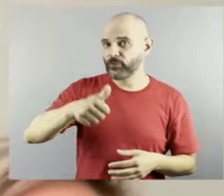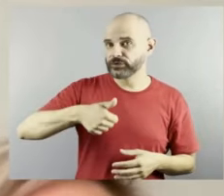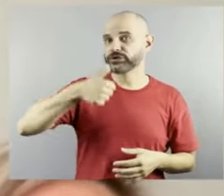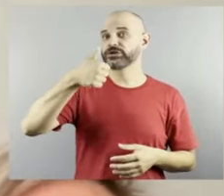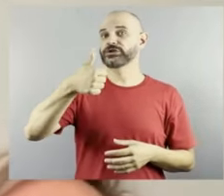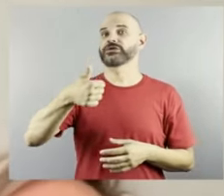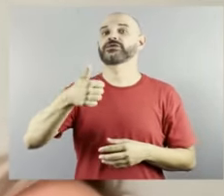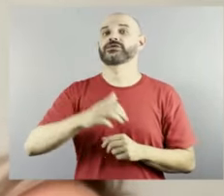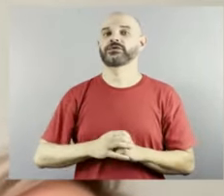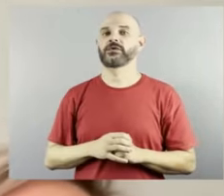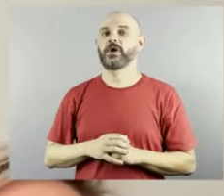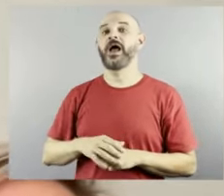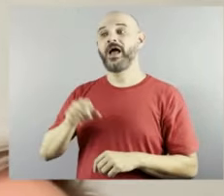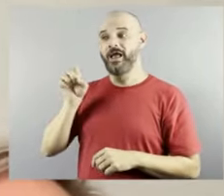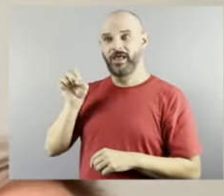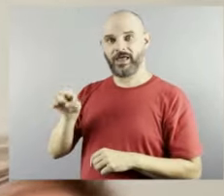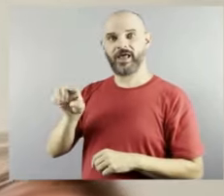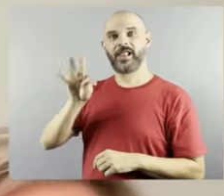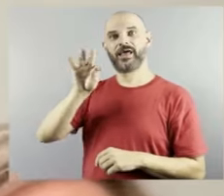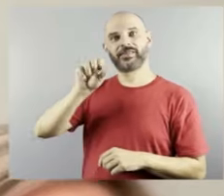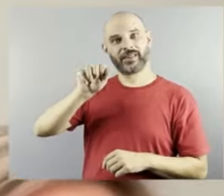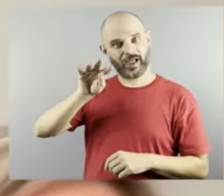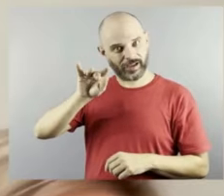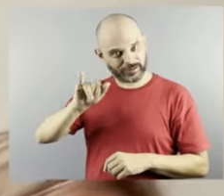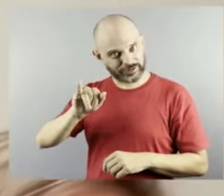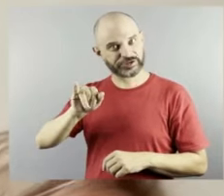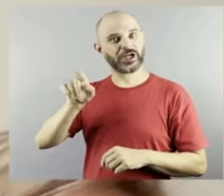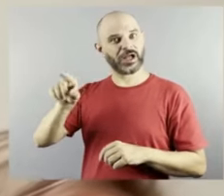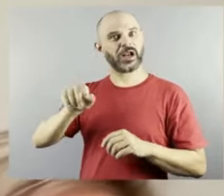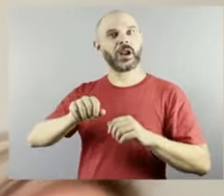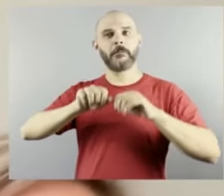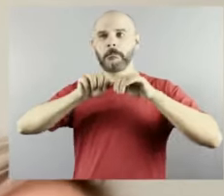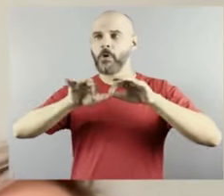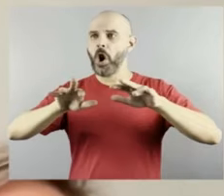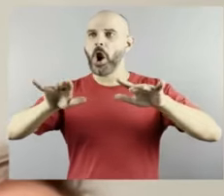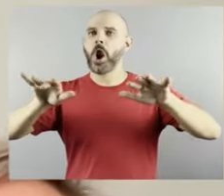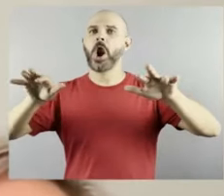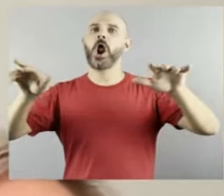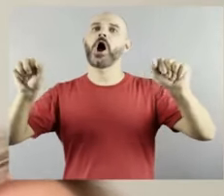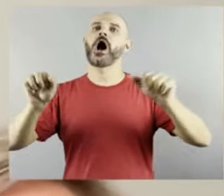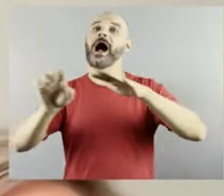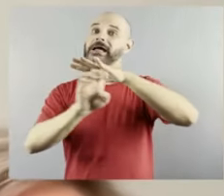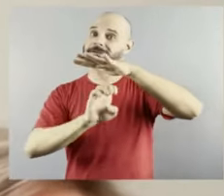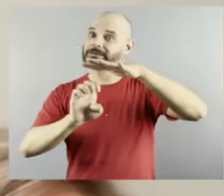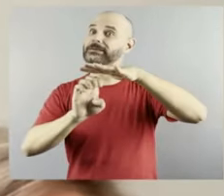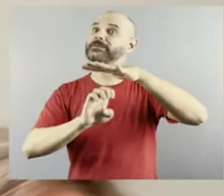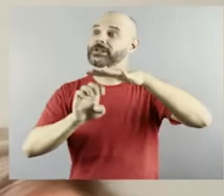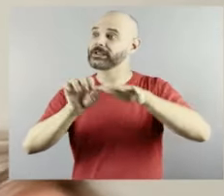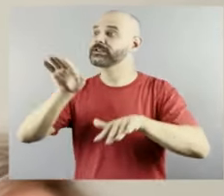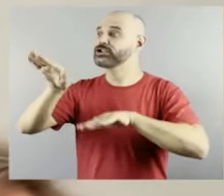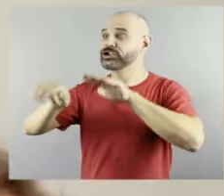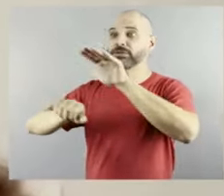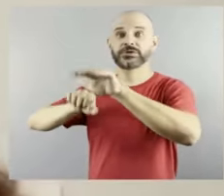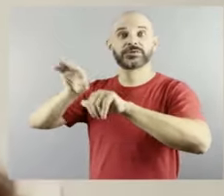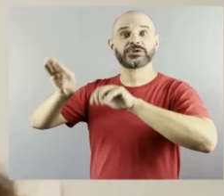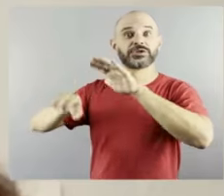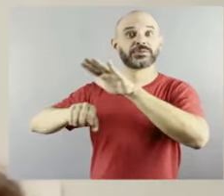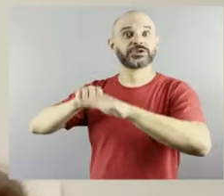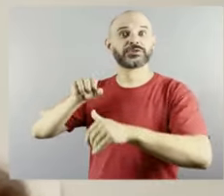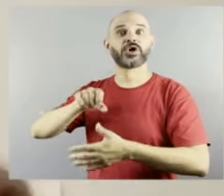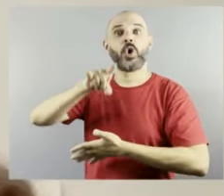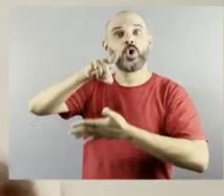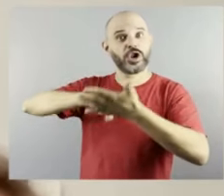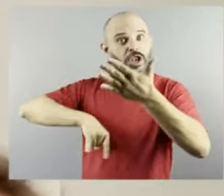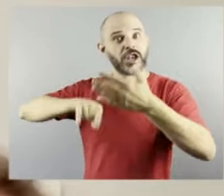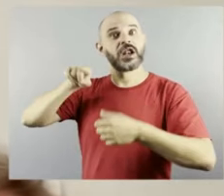empresas estão procurando. Então, ela é contratada pelas grandes empresas, ou seja, quando você acredita que uma pessoa